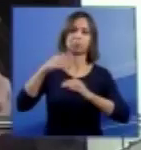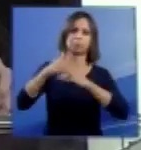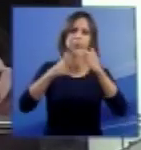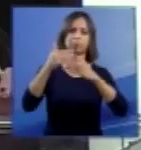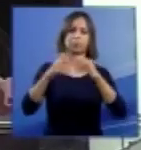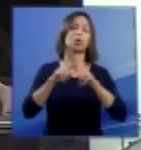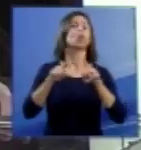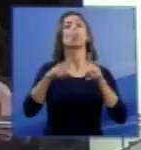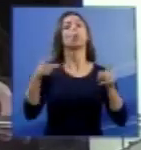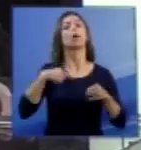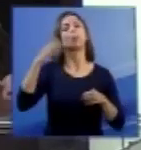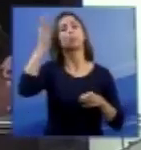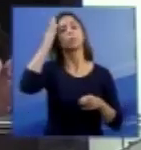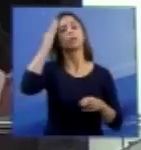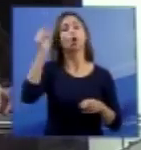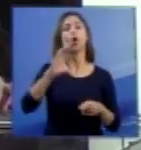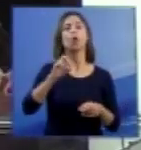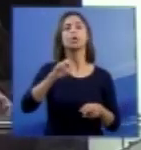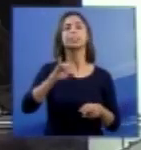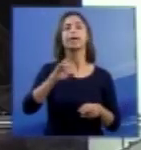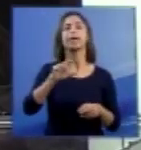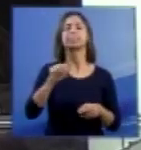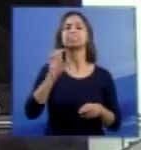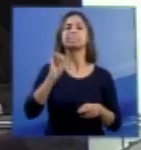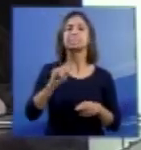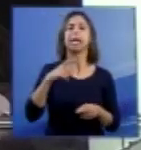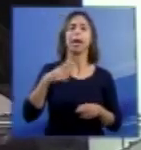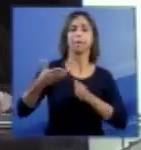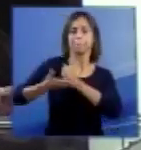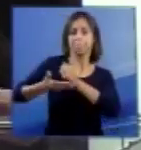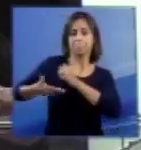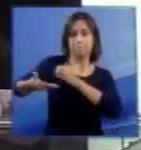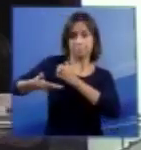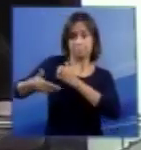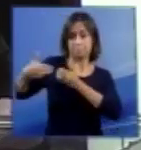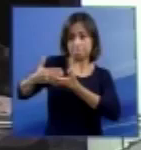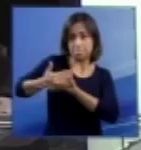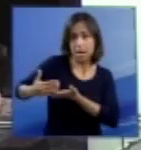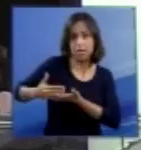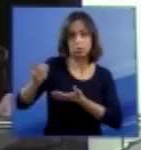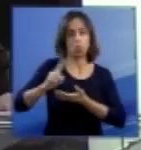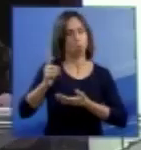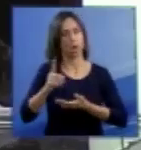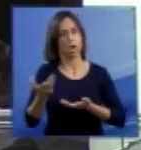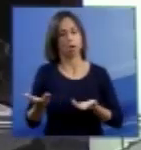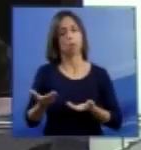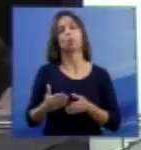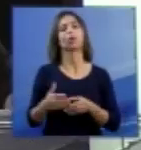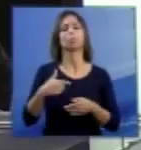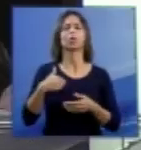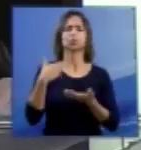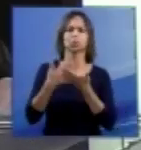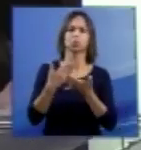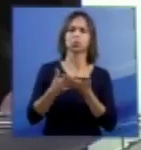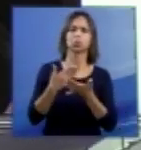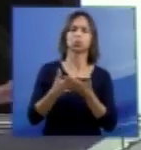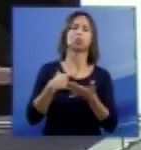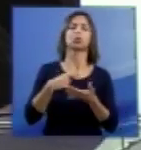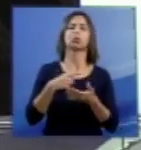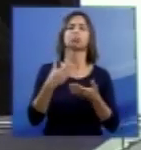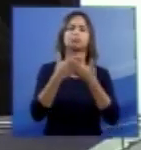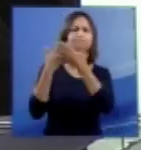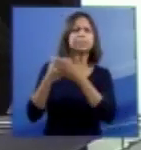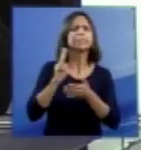consideramos a consciência, se é primitiva ou se não é primitiva, eu, como estudo a evolução do cérebro humano através da filogenia,